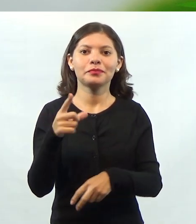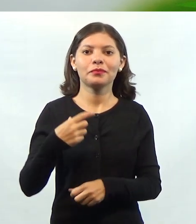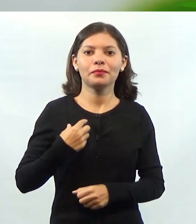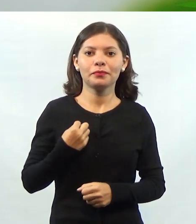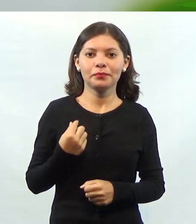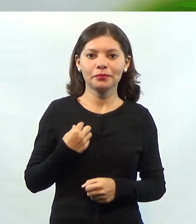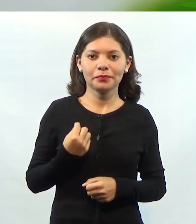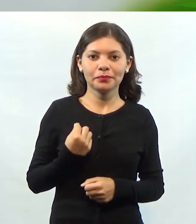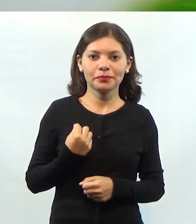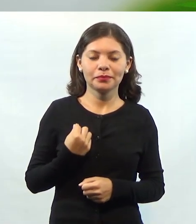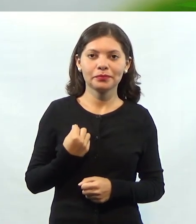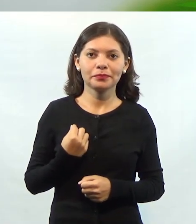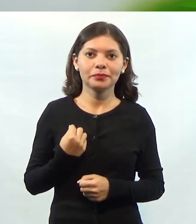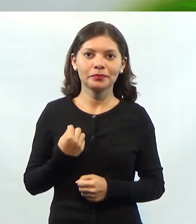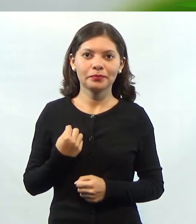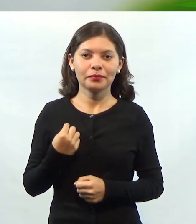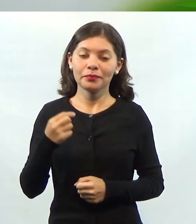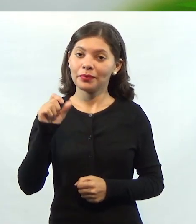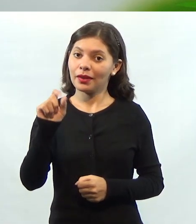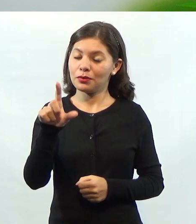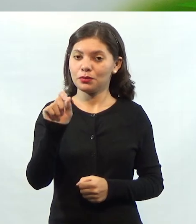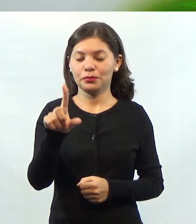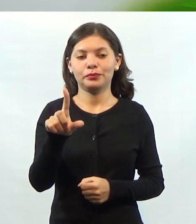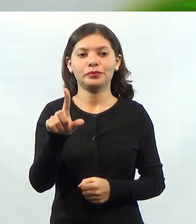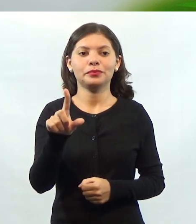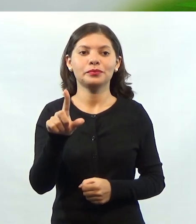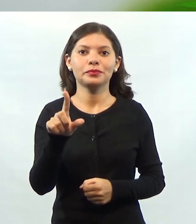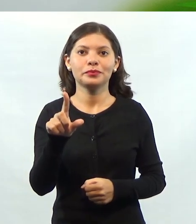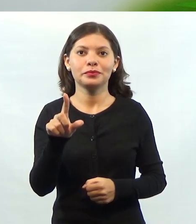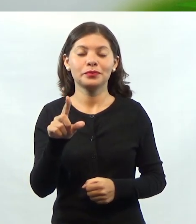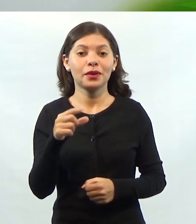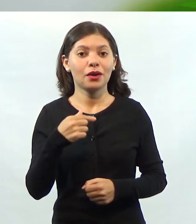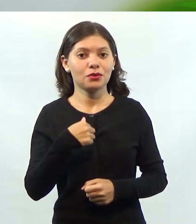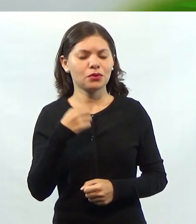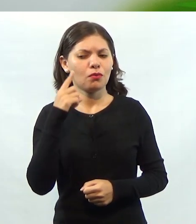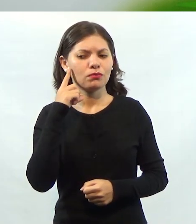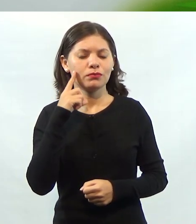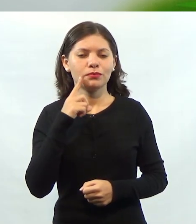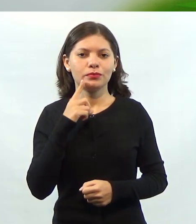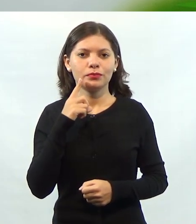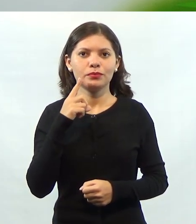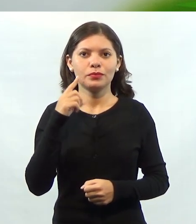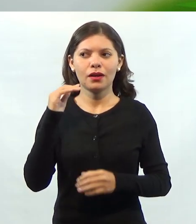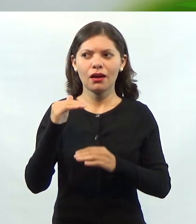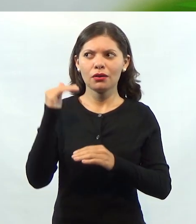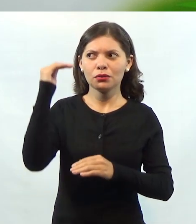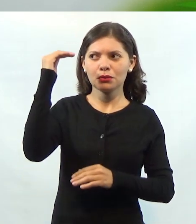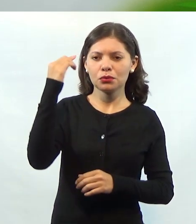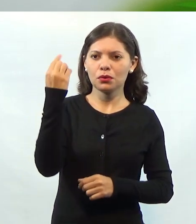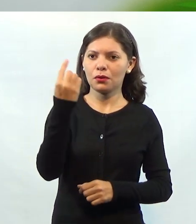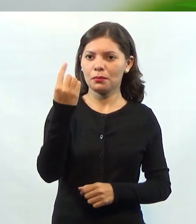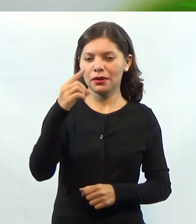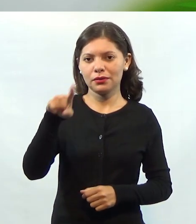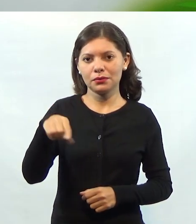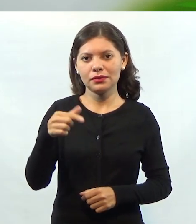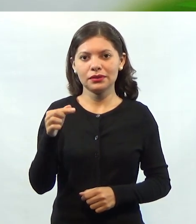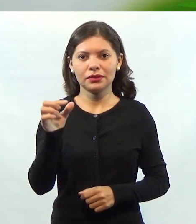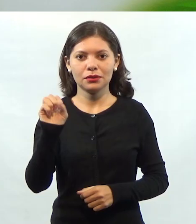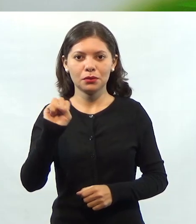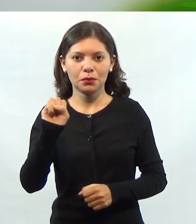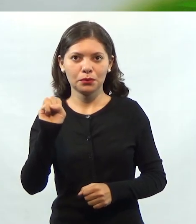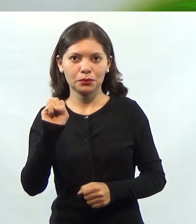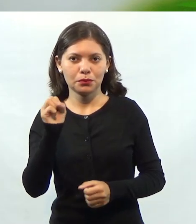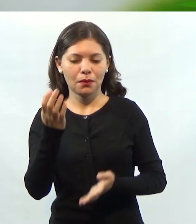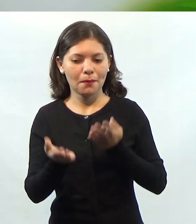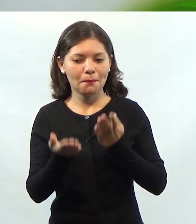uma camisa azul escuro, sou moreno, tenho 1,78m, peso